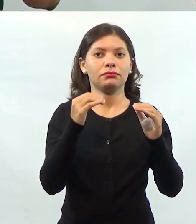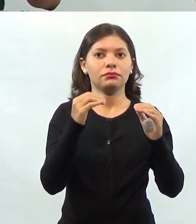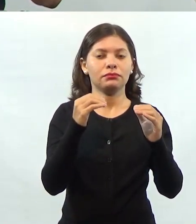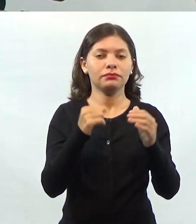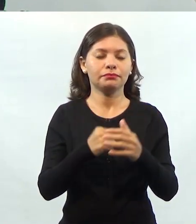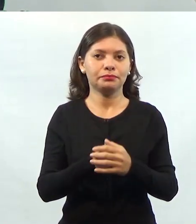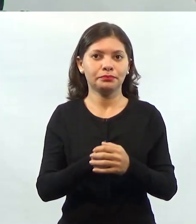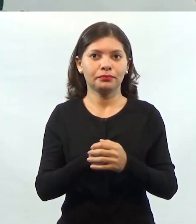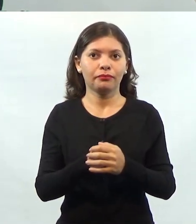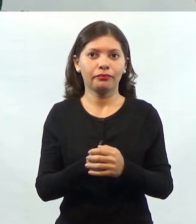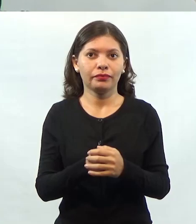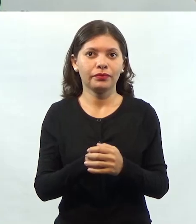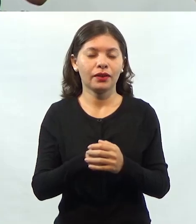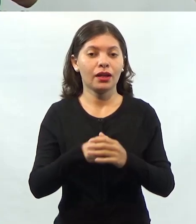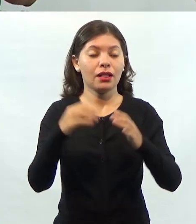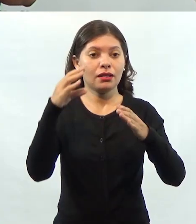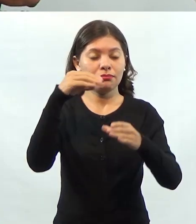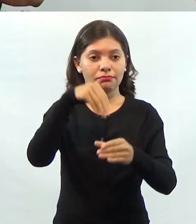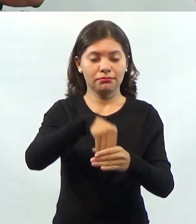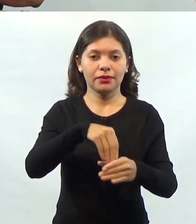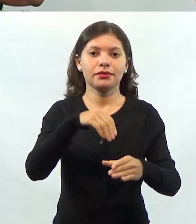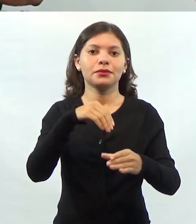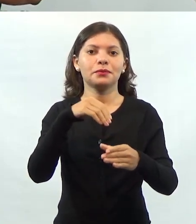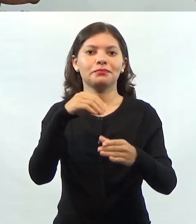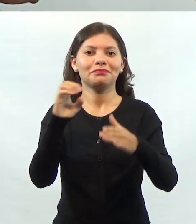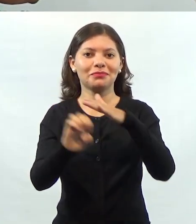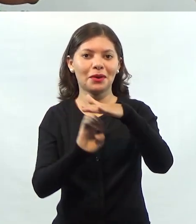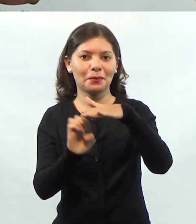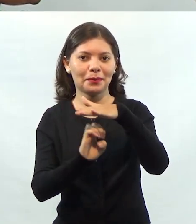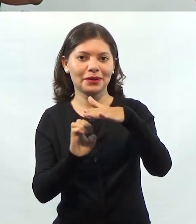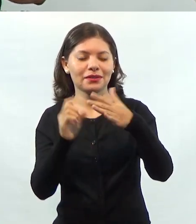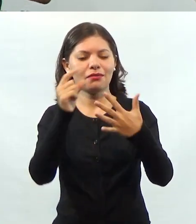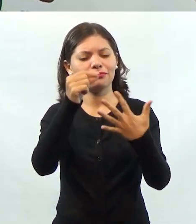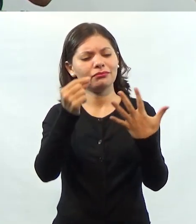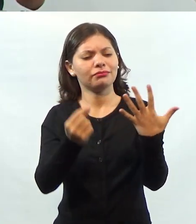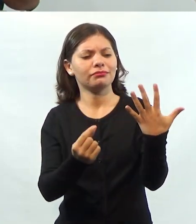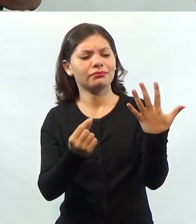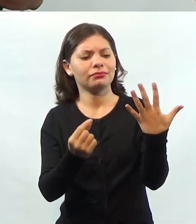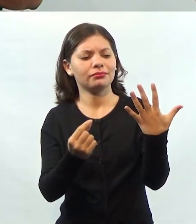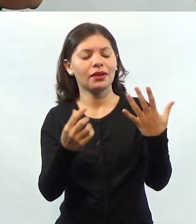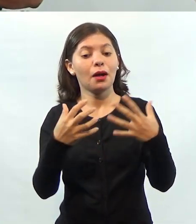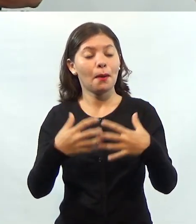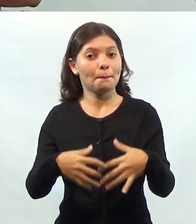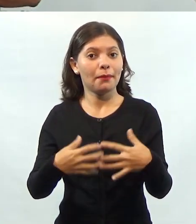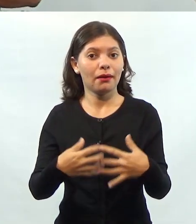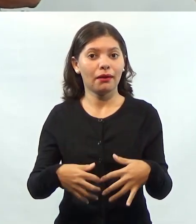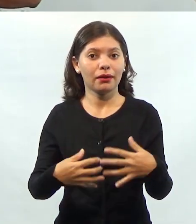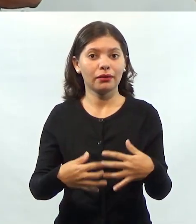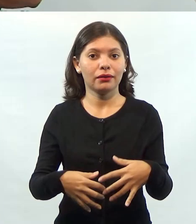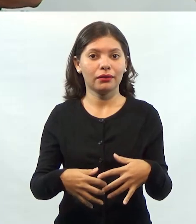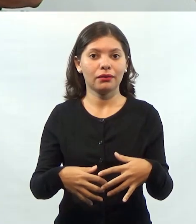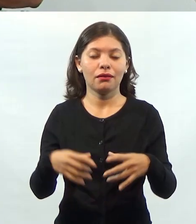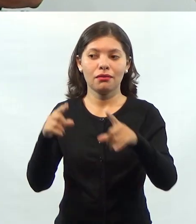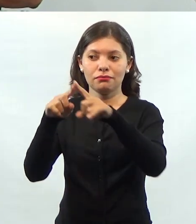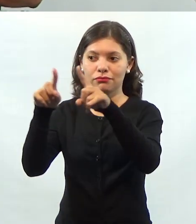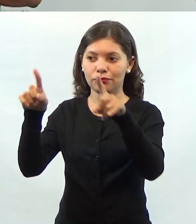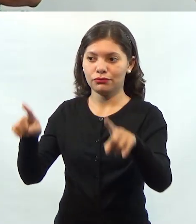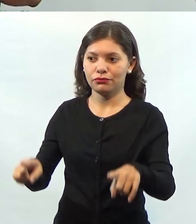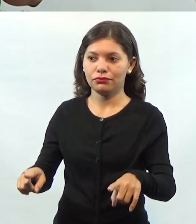então dentro da empresa nós temos alguns elementos, temos os funcionários, temos as máquinas, temos as construções,